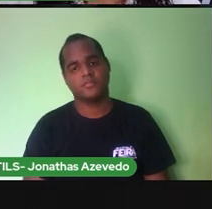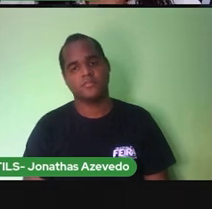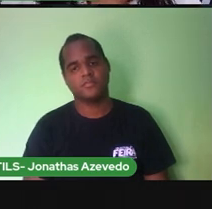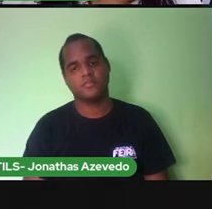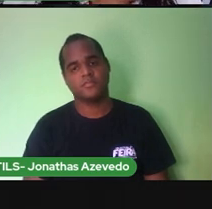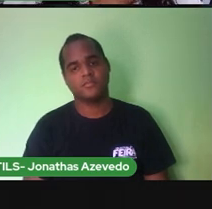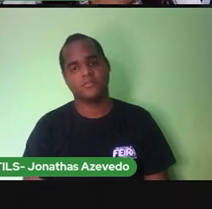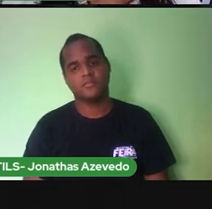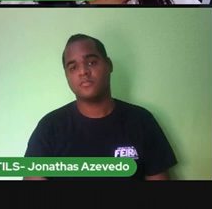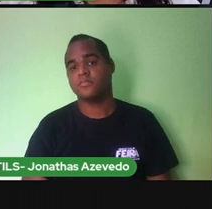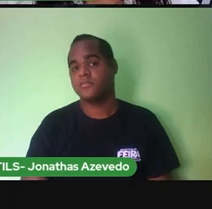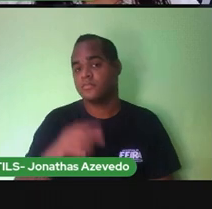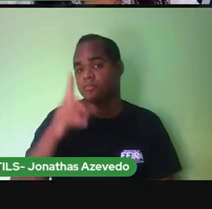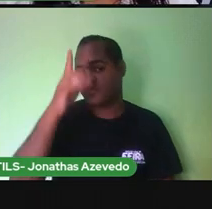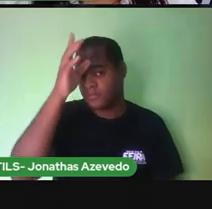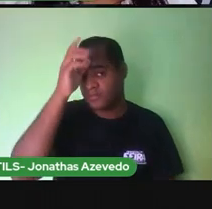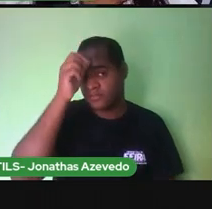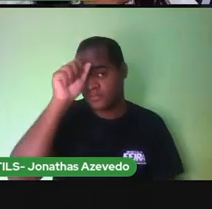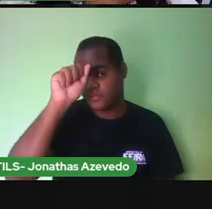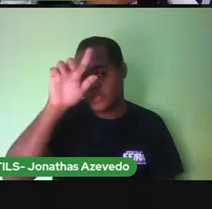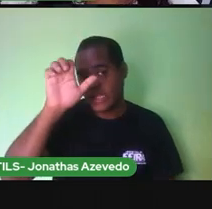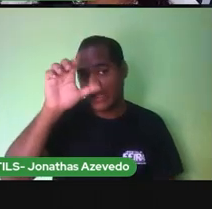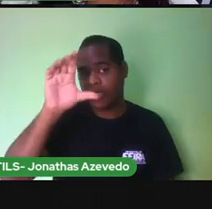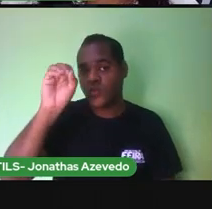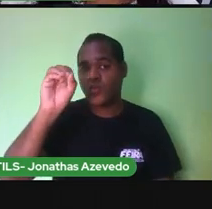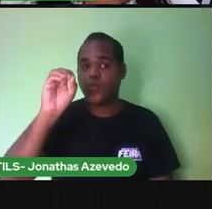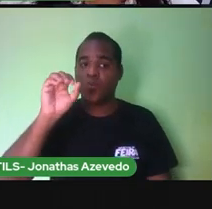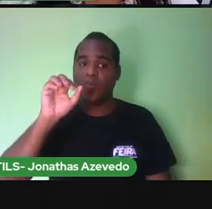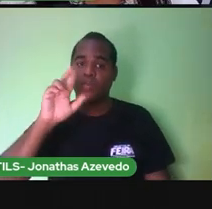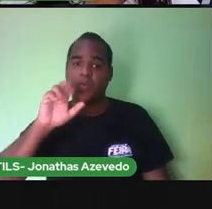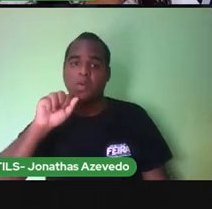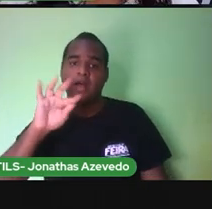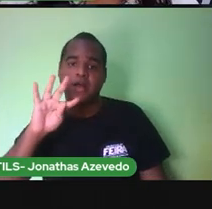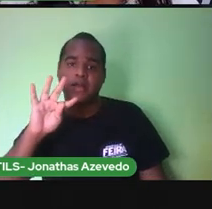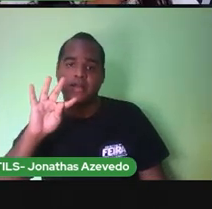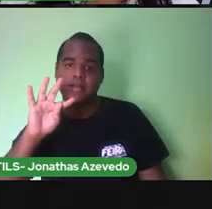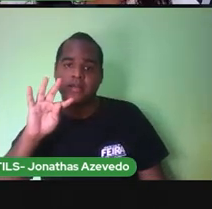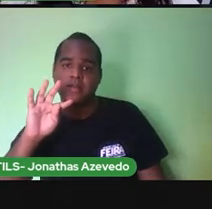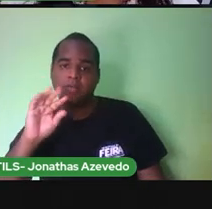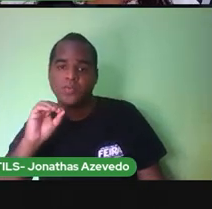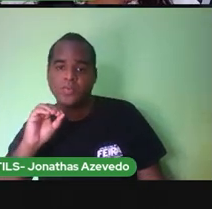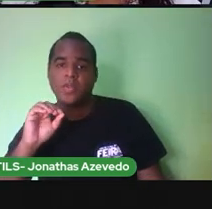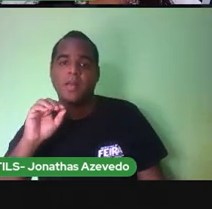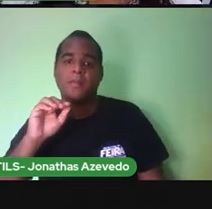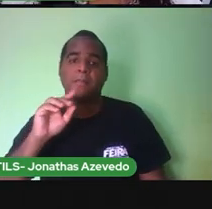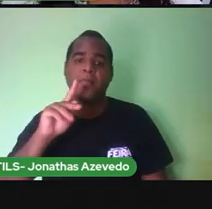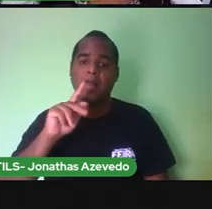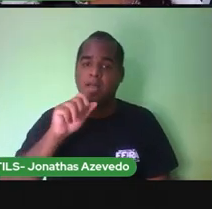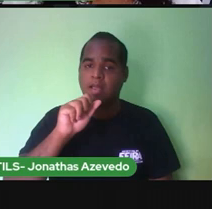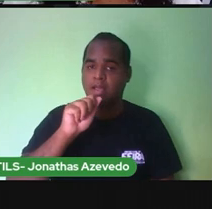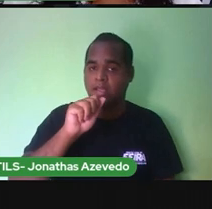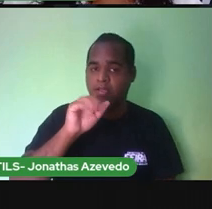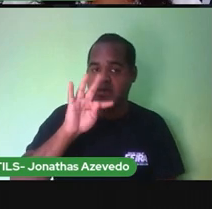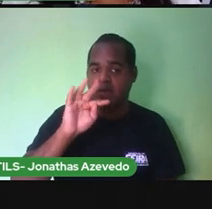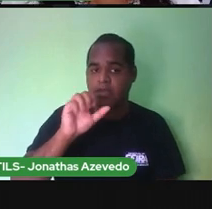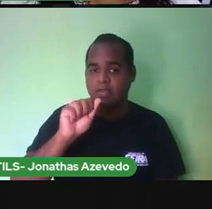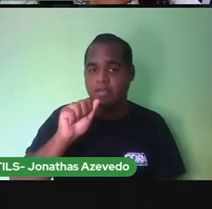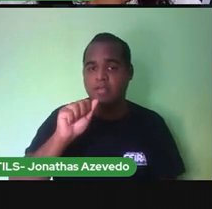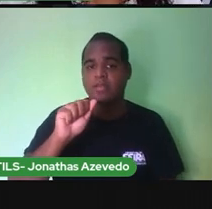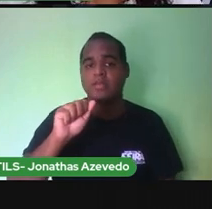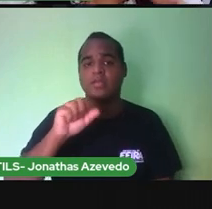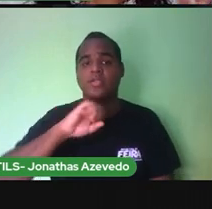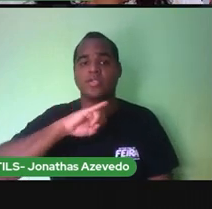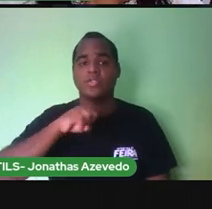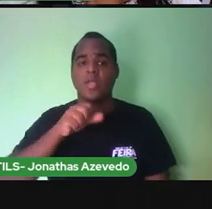Galo Rato Pato Jato